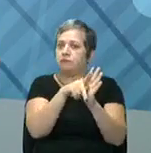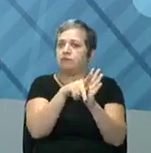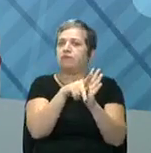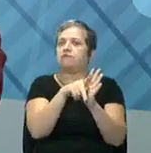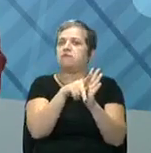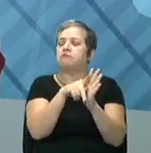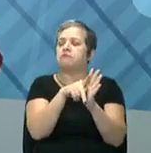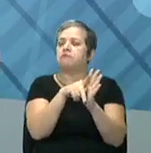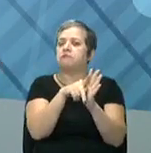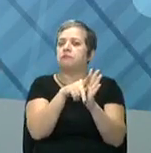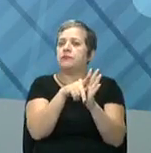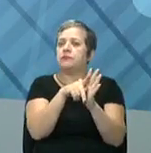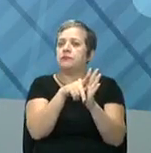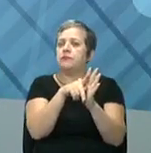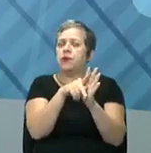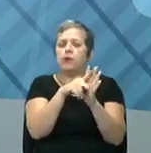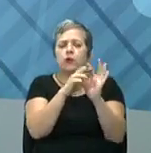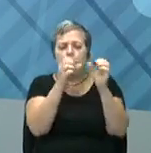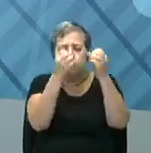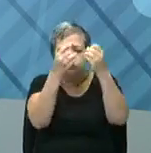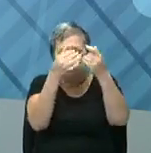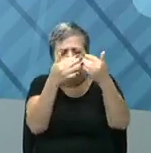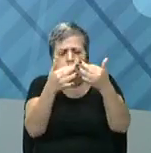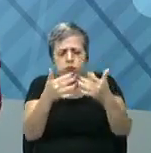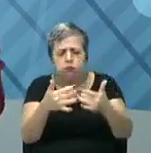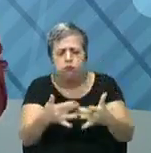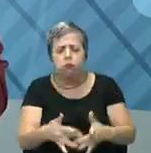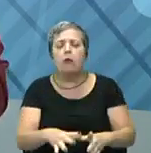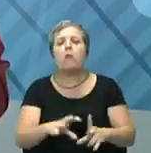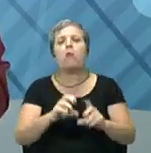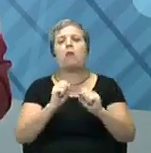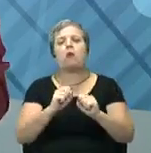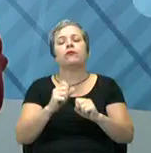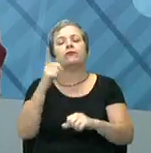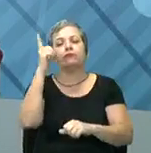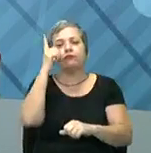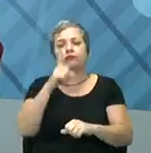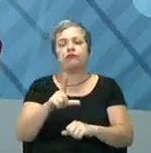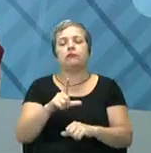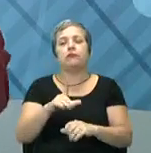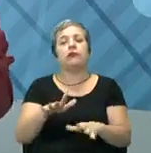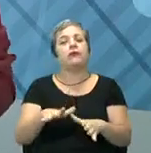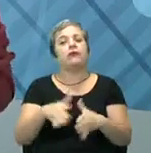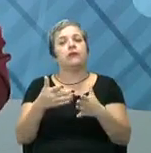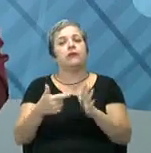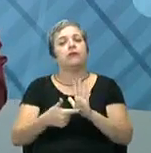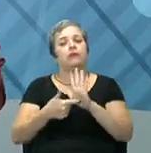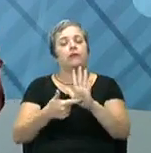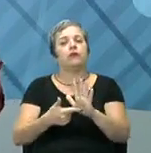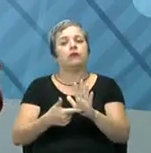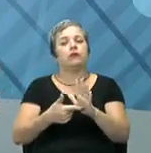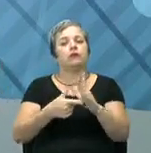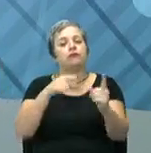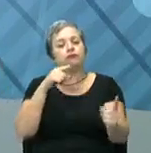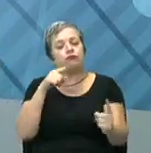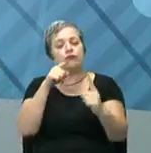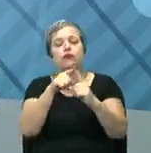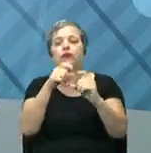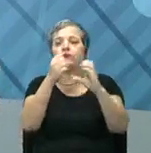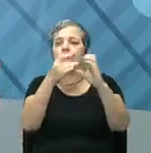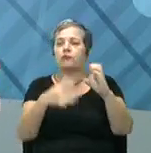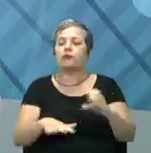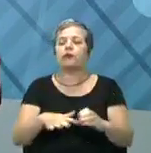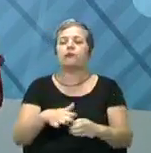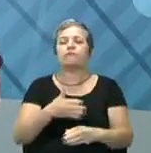bem delimitado, que é realmente possível alcançar. E para isso eu trago a definição de objetivos. Para